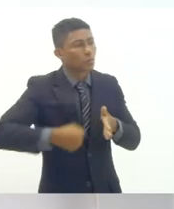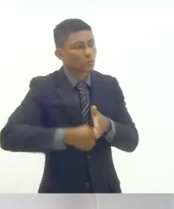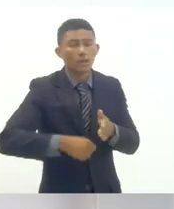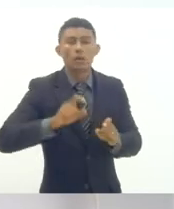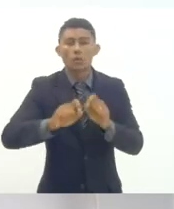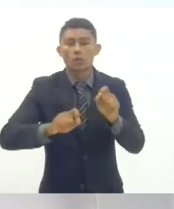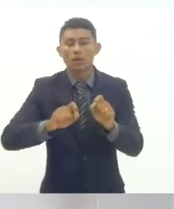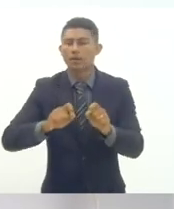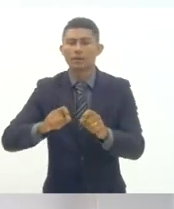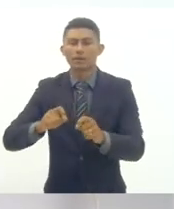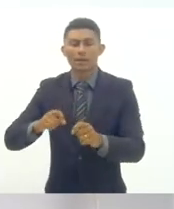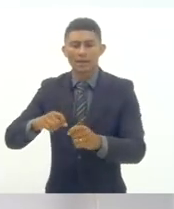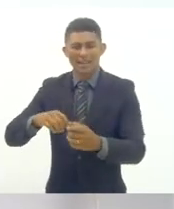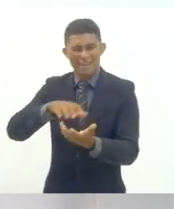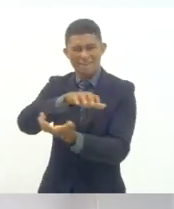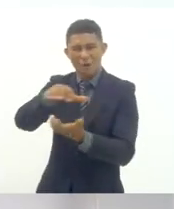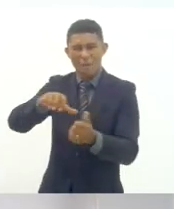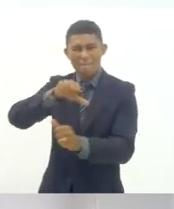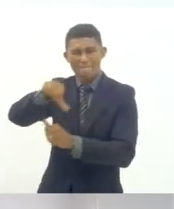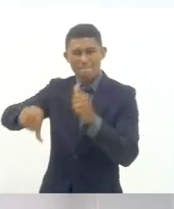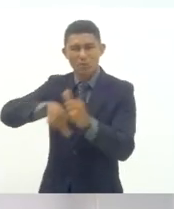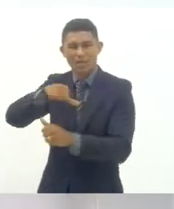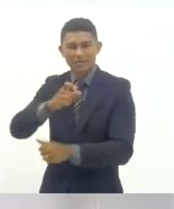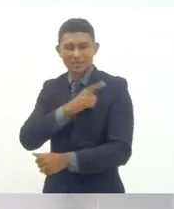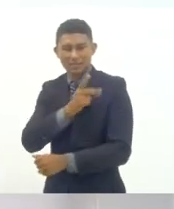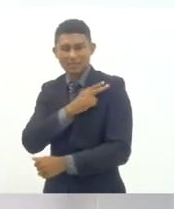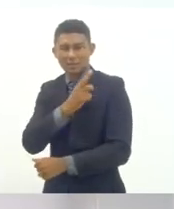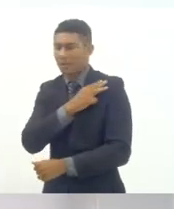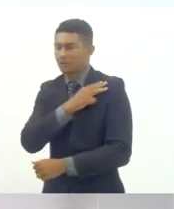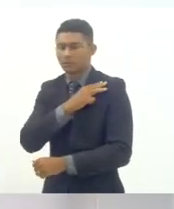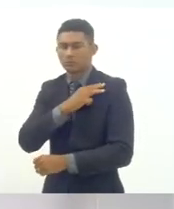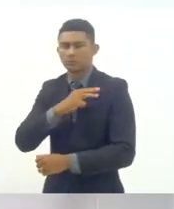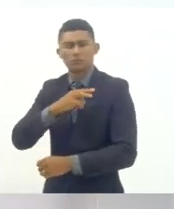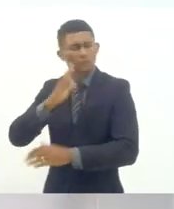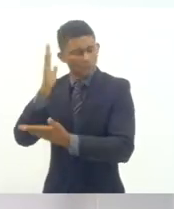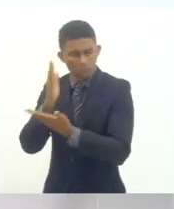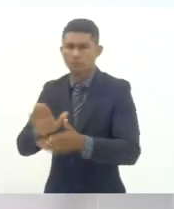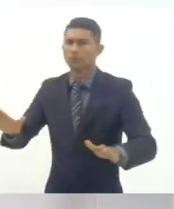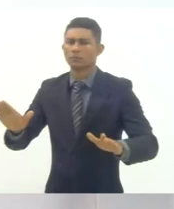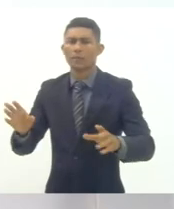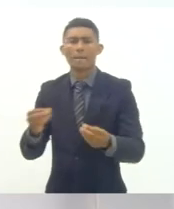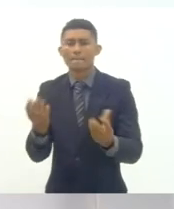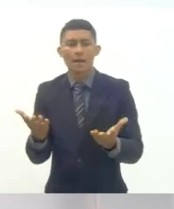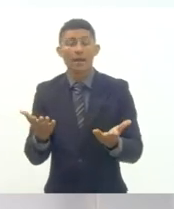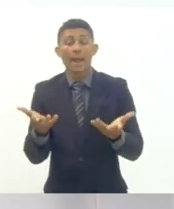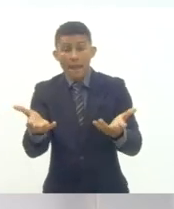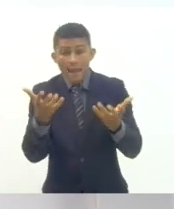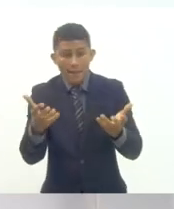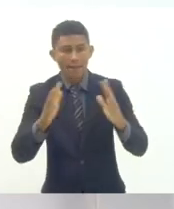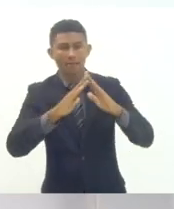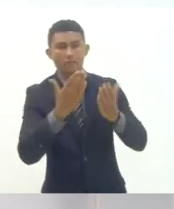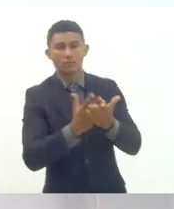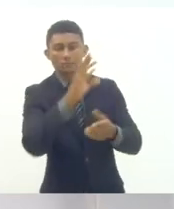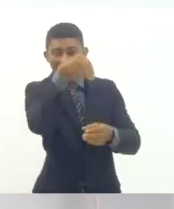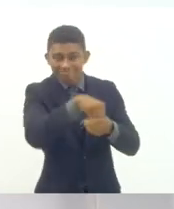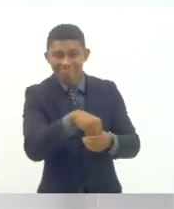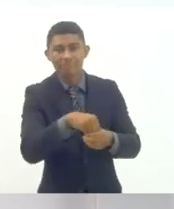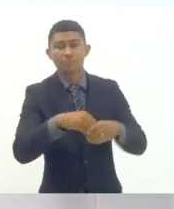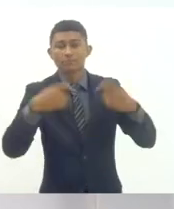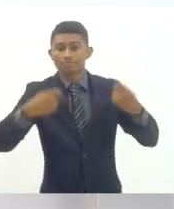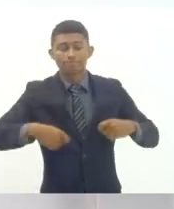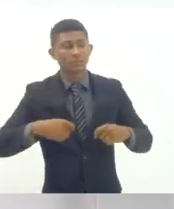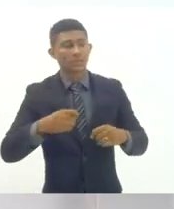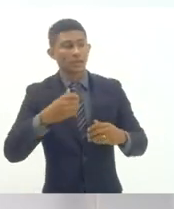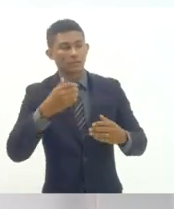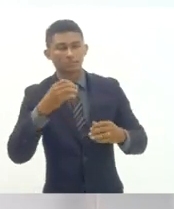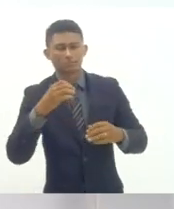médio e implantação de um projeto politécnico para as escolas do campo construindo juntamente com os sujeitos do